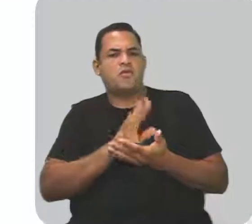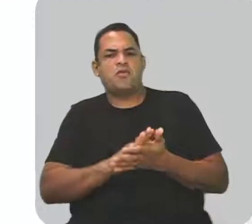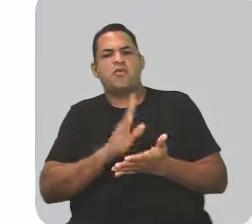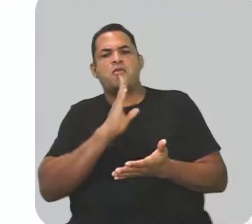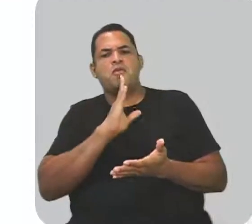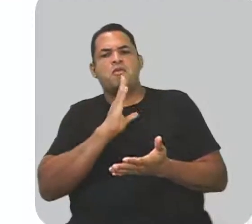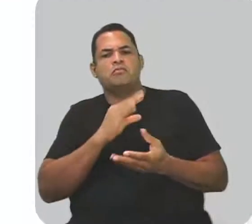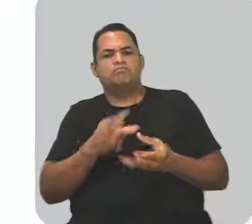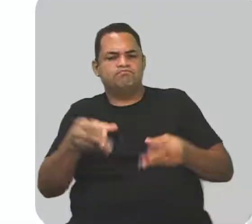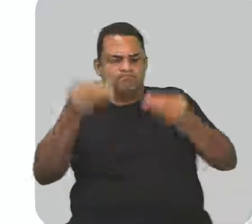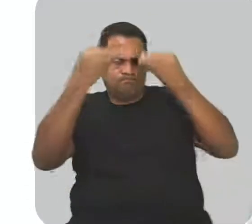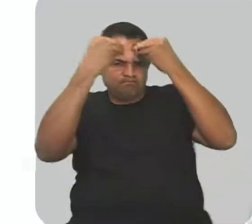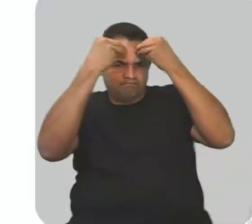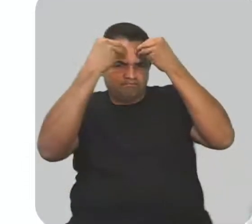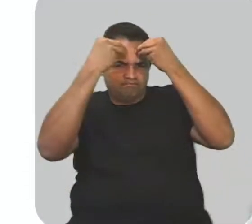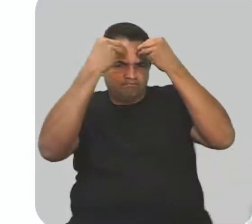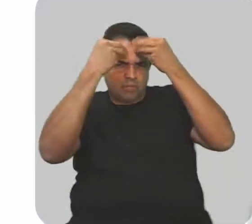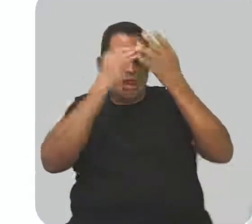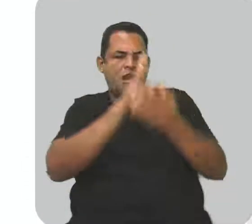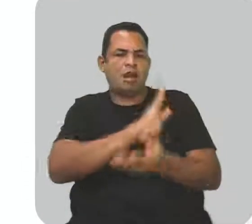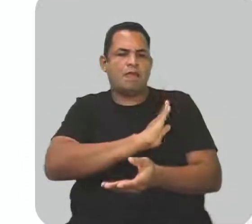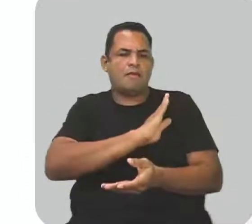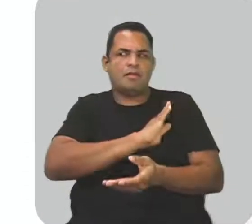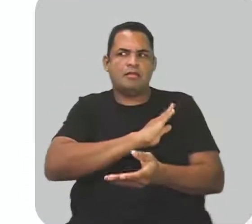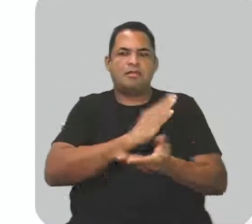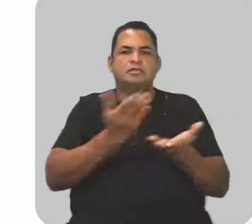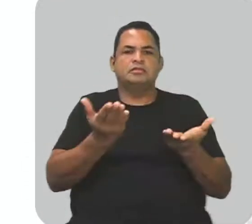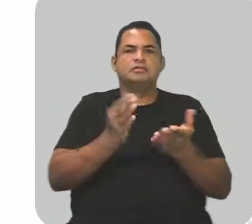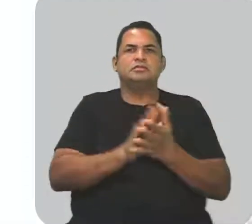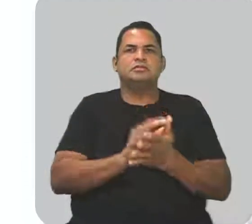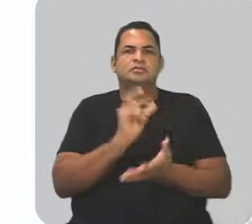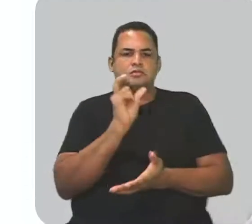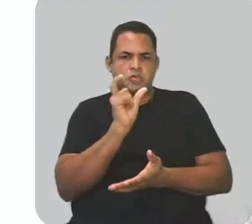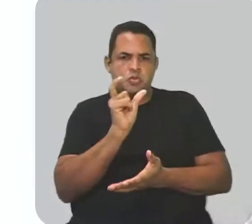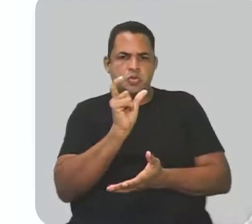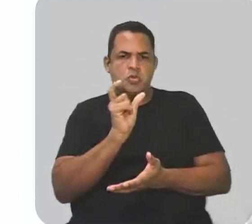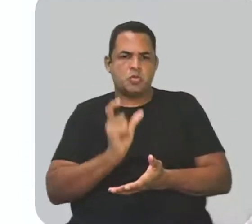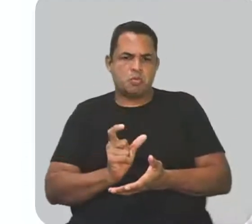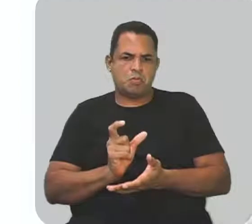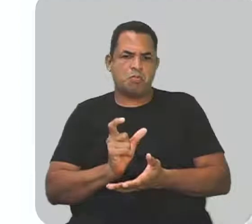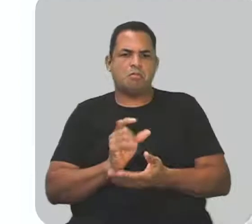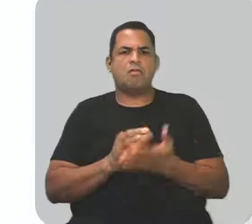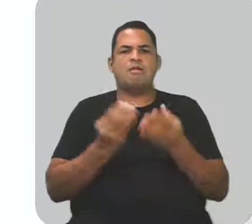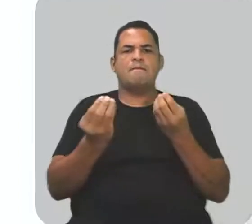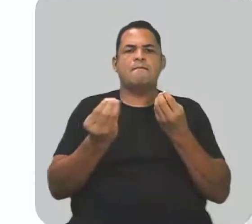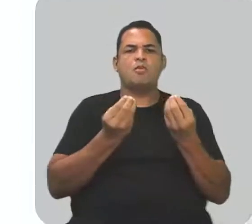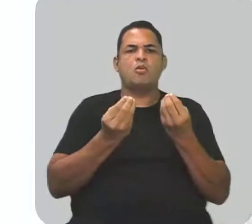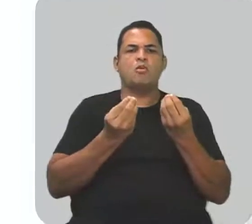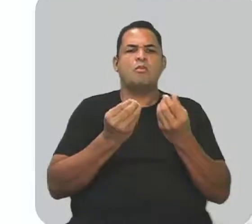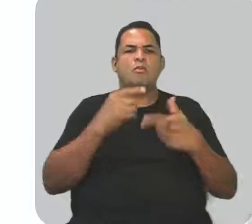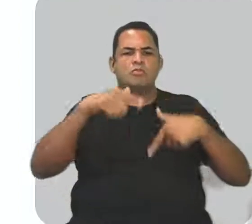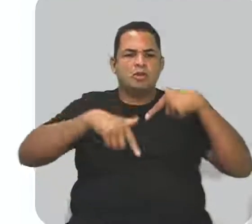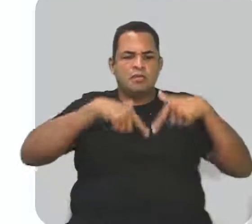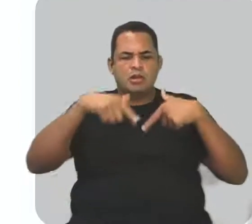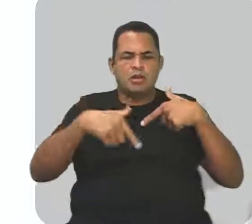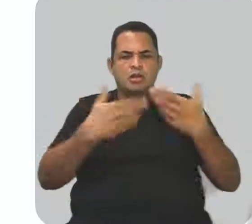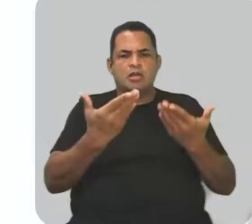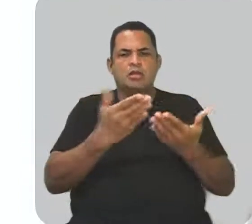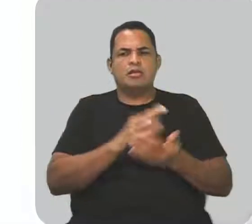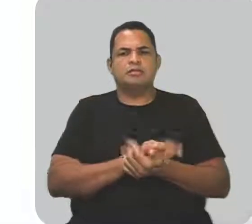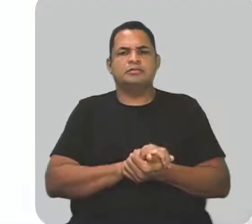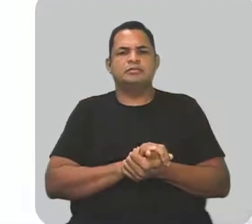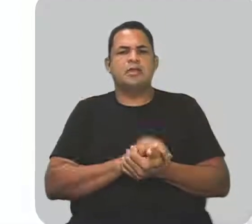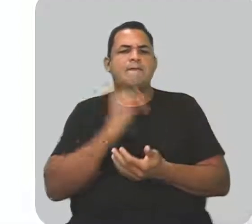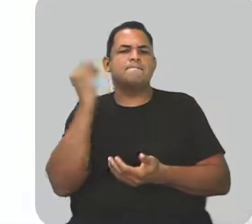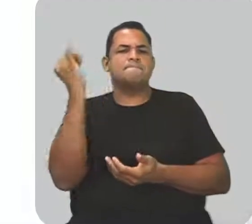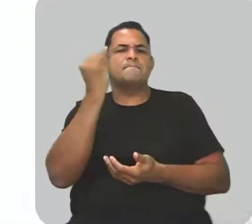na mente no coração essas duas denominações, ou seja, essas duas formas de produzir, né? Porque é